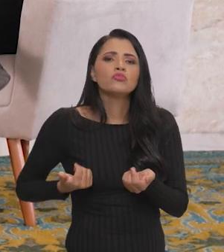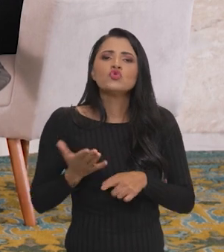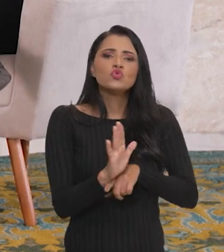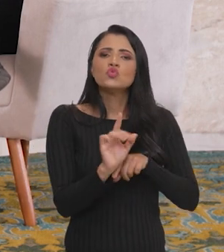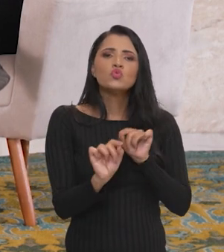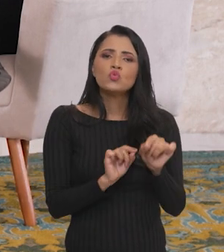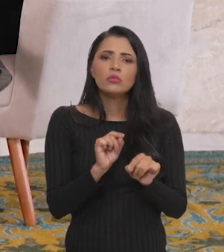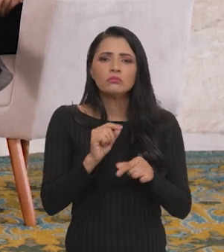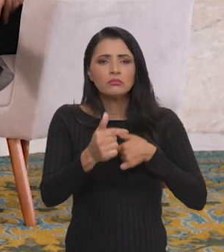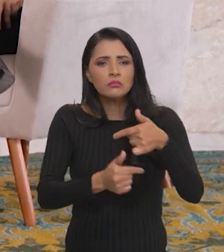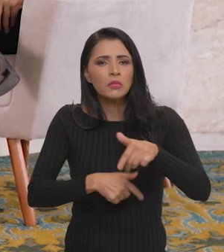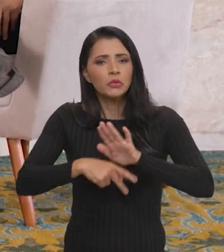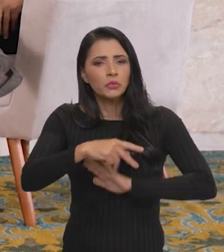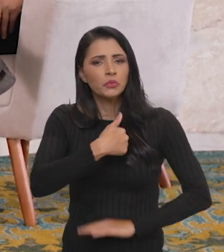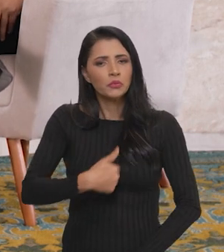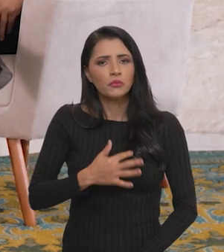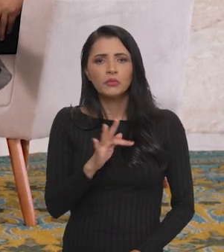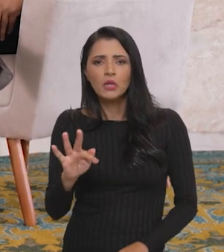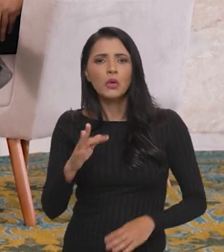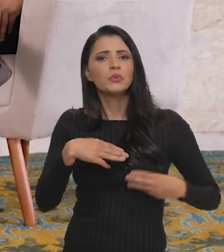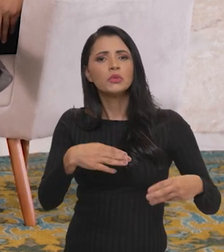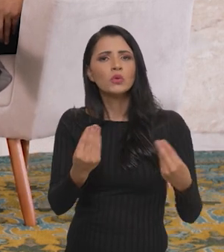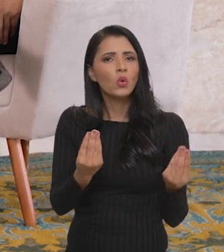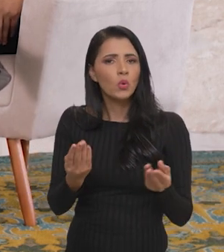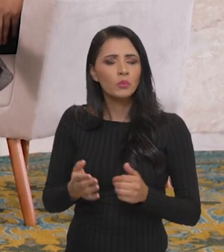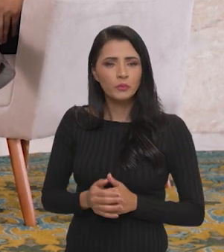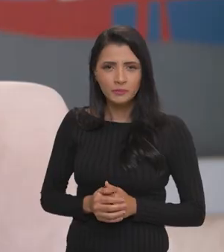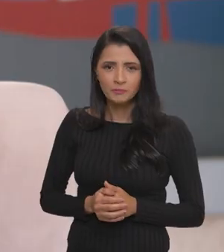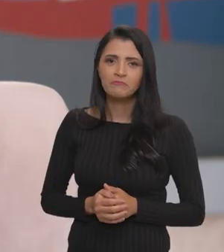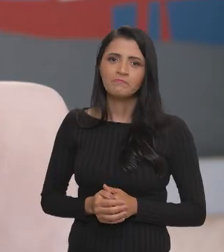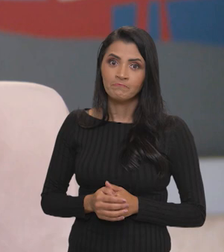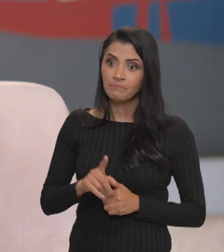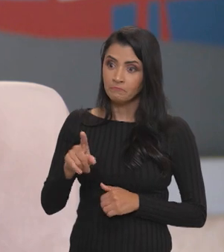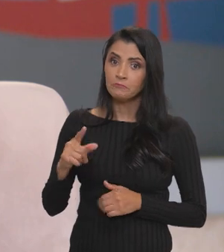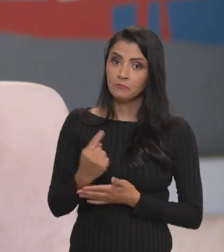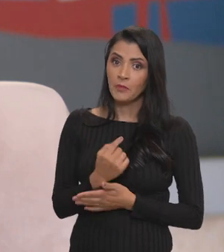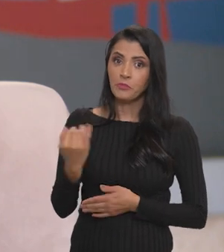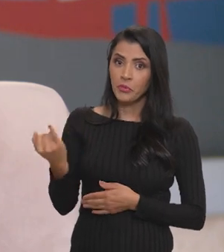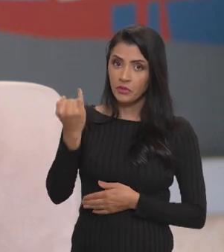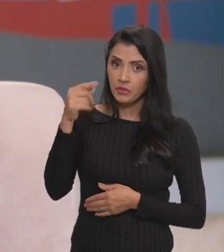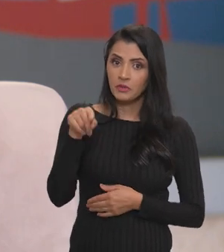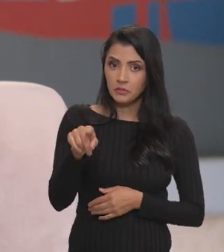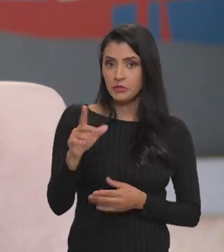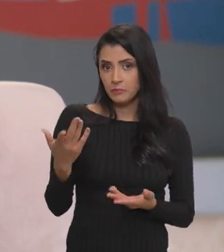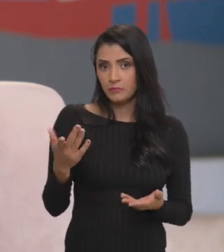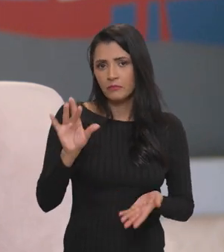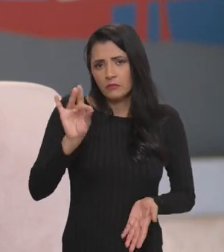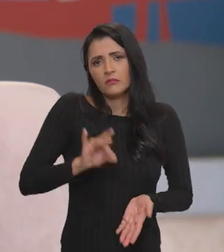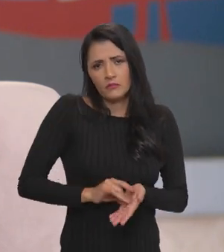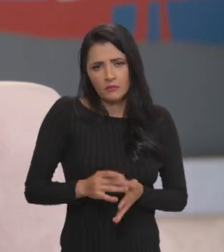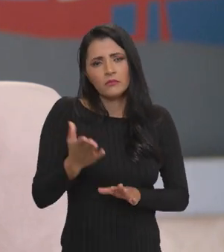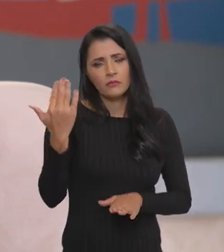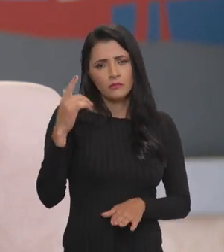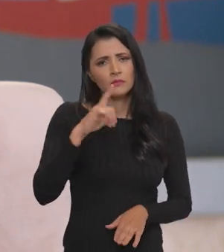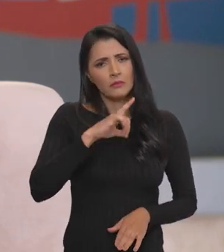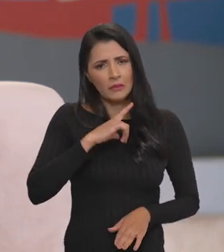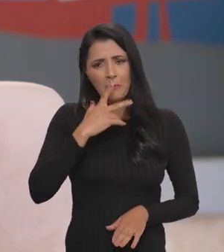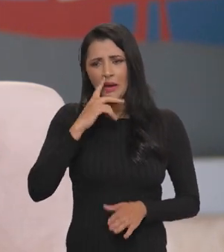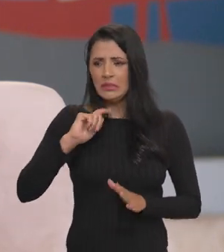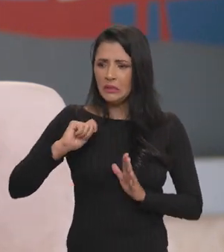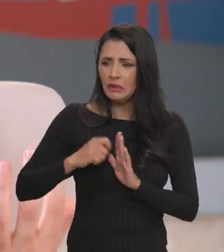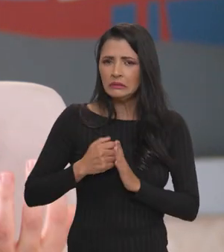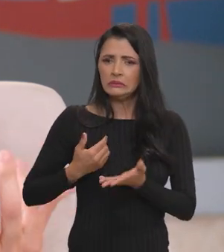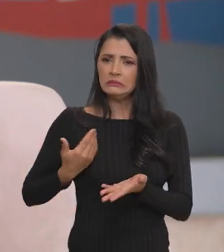para esse trabalho do governo federal e do Ministério? Muito importante esse ponto. De fato, existia